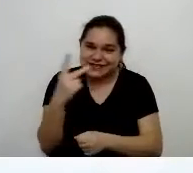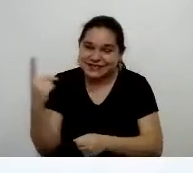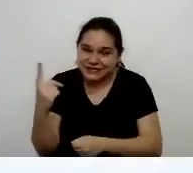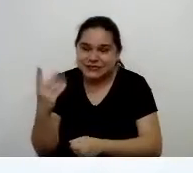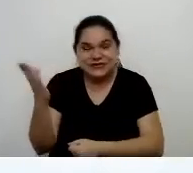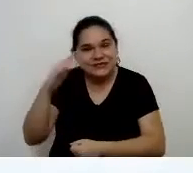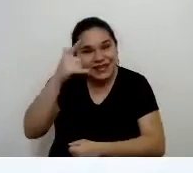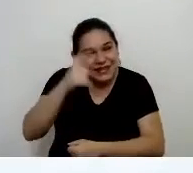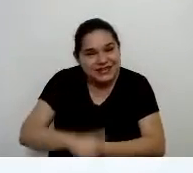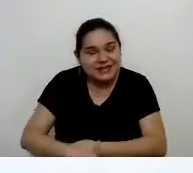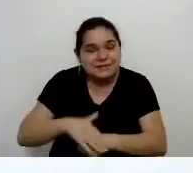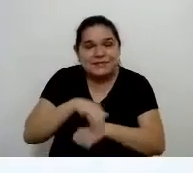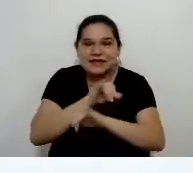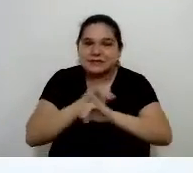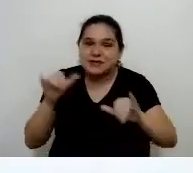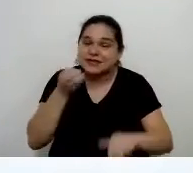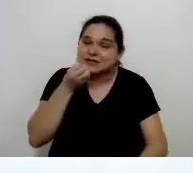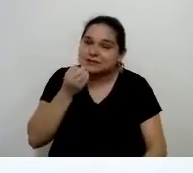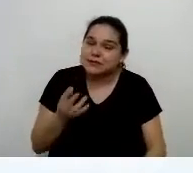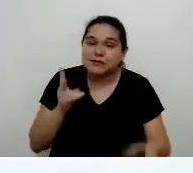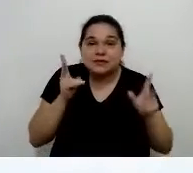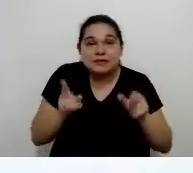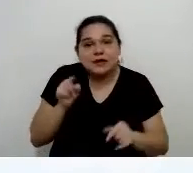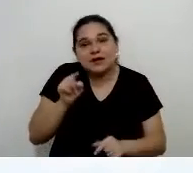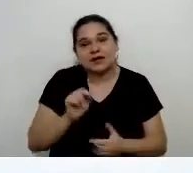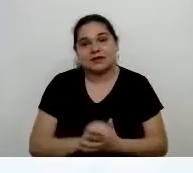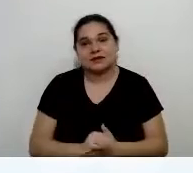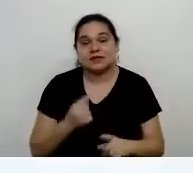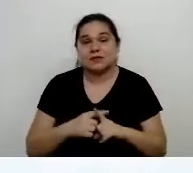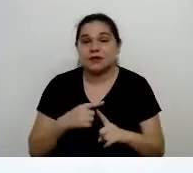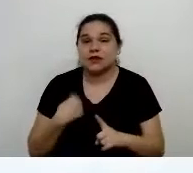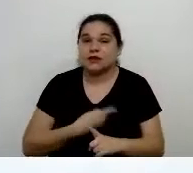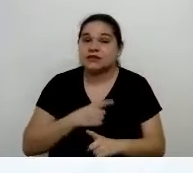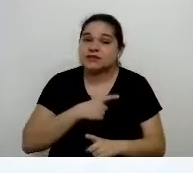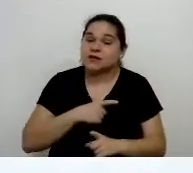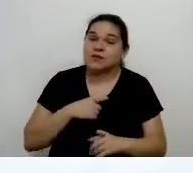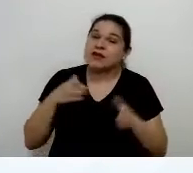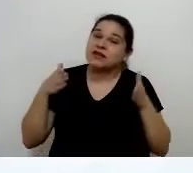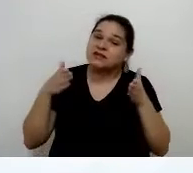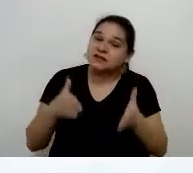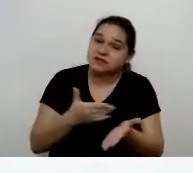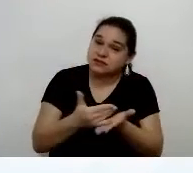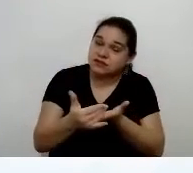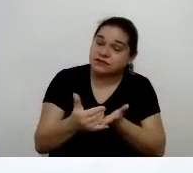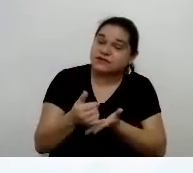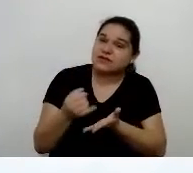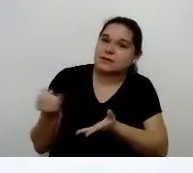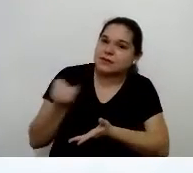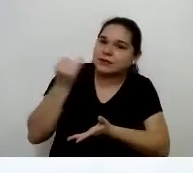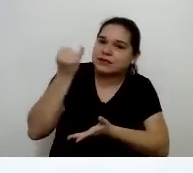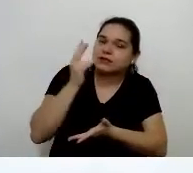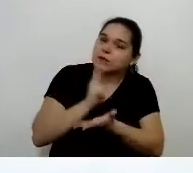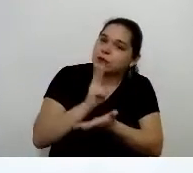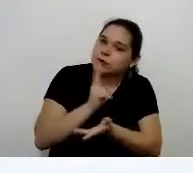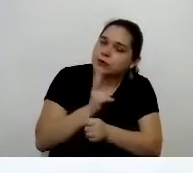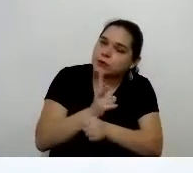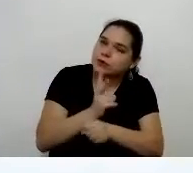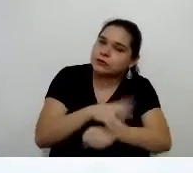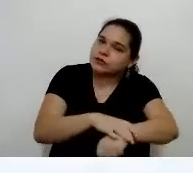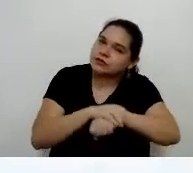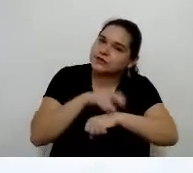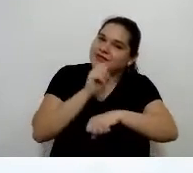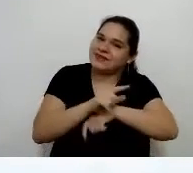venha nos trazer também notícias boas como esta, porque nós temos uma iniciativa importante do sindicato para a preservação dos postos de trabalho.